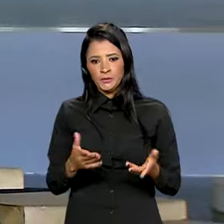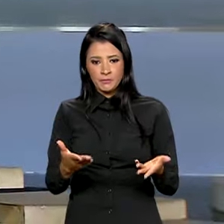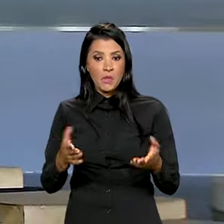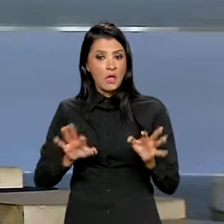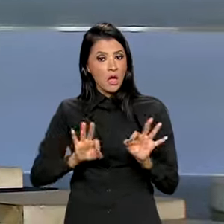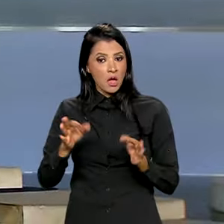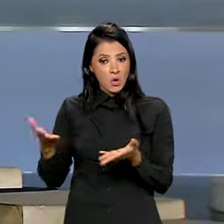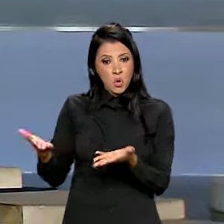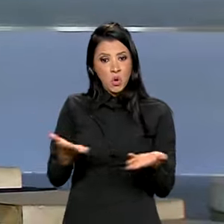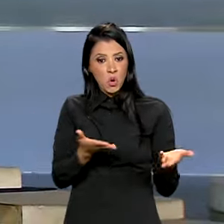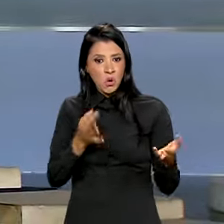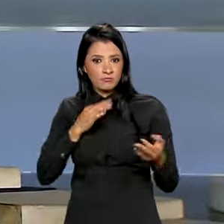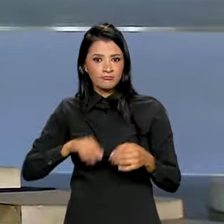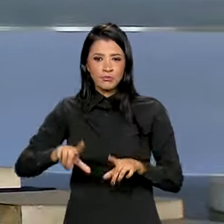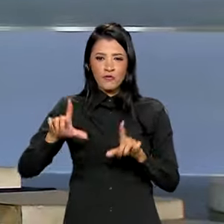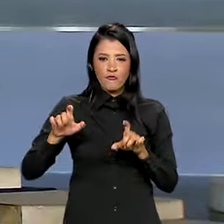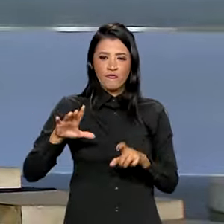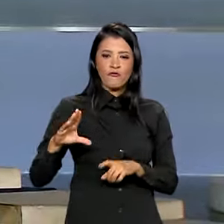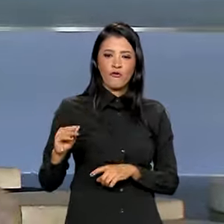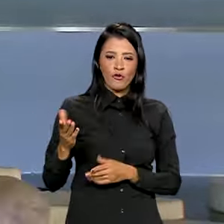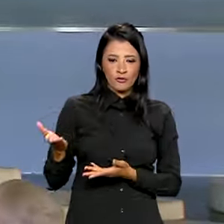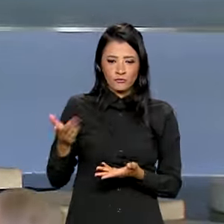preparam para uma foto.